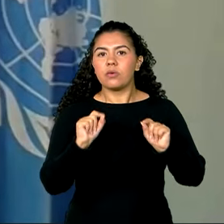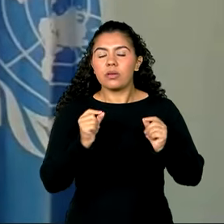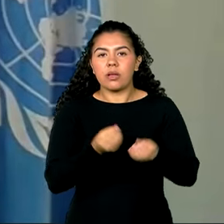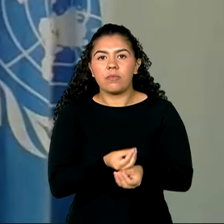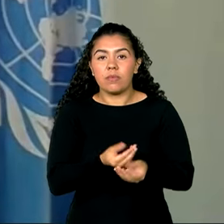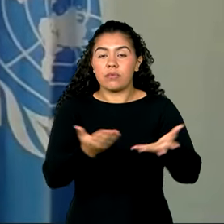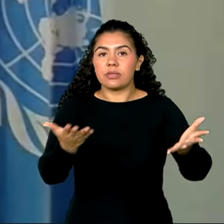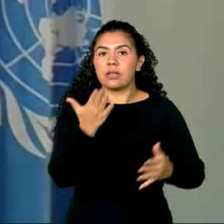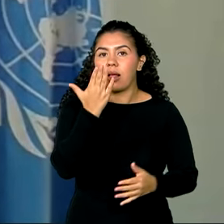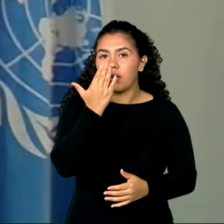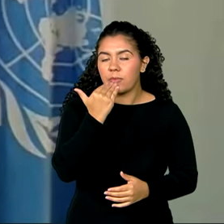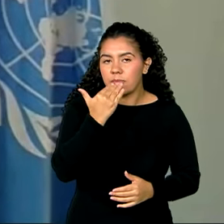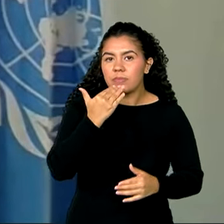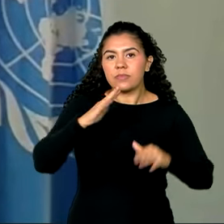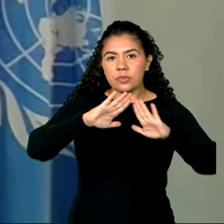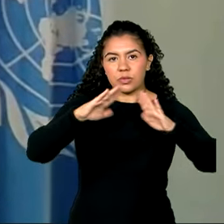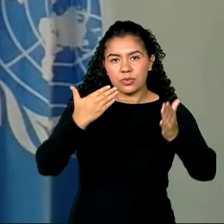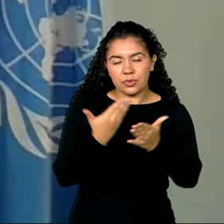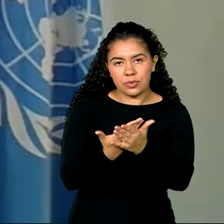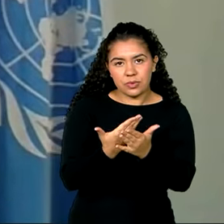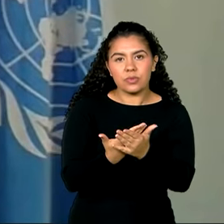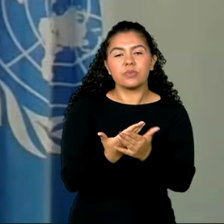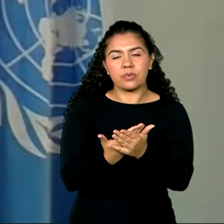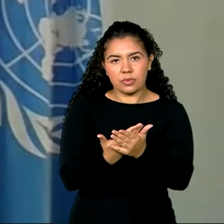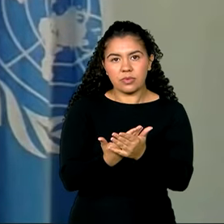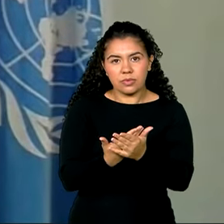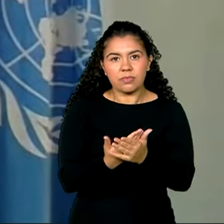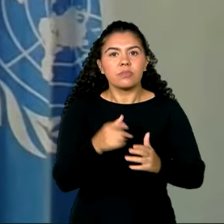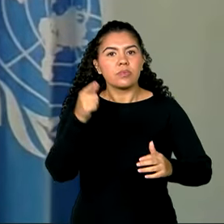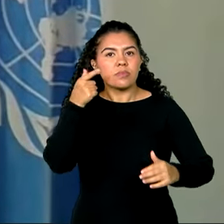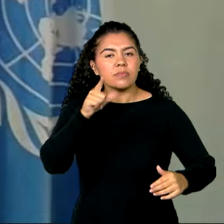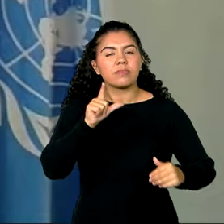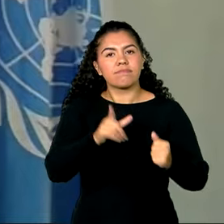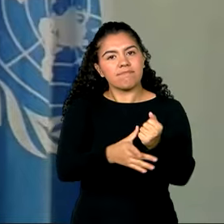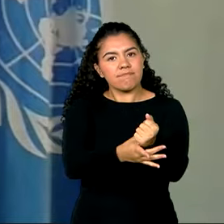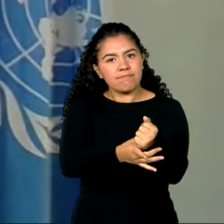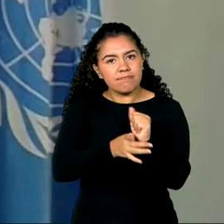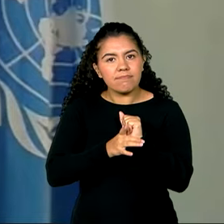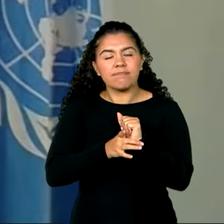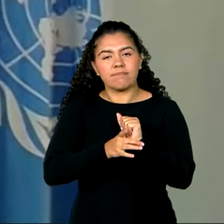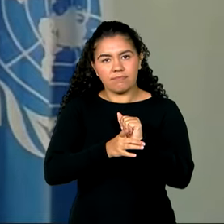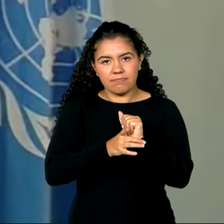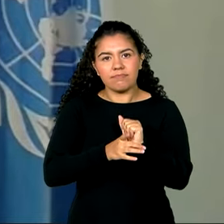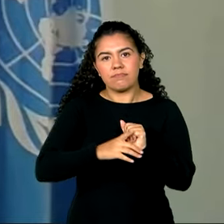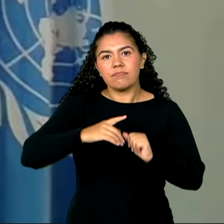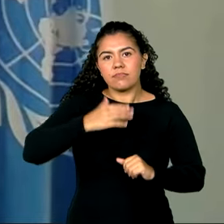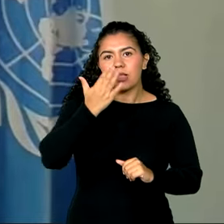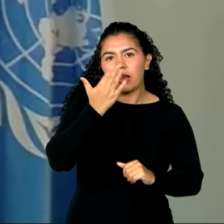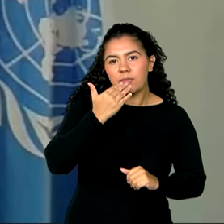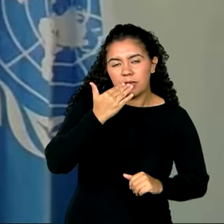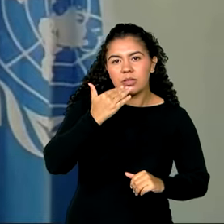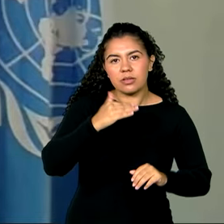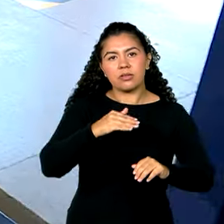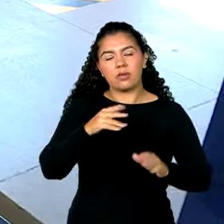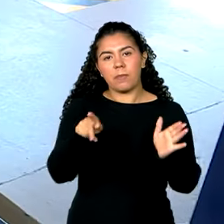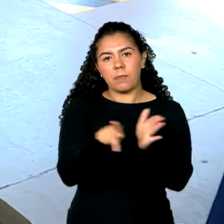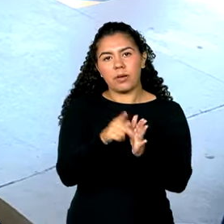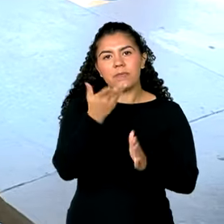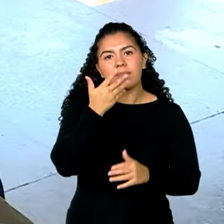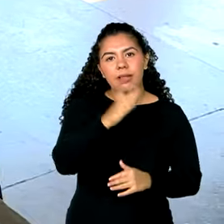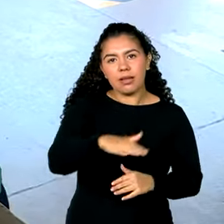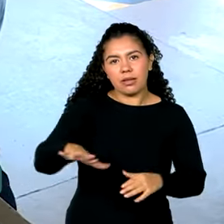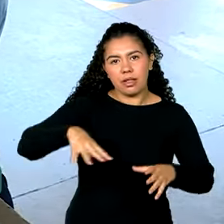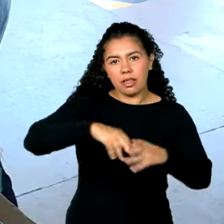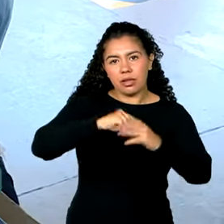escolar. Não conseguiríamos garantir esse direito à alimentação das crianças nas escolas. O